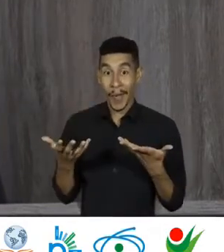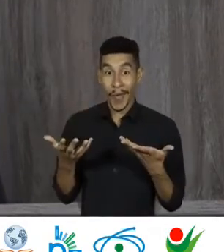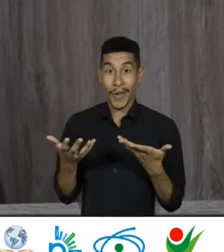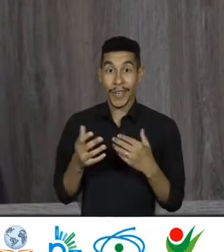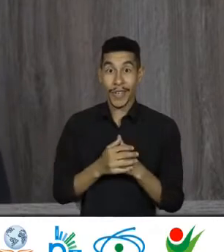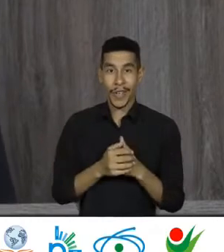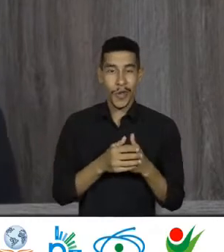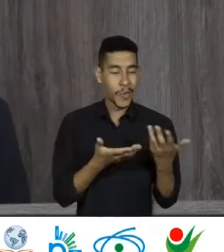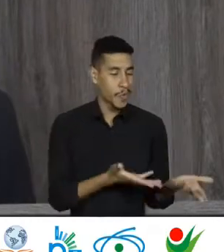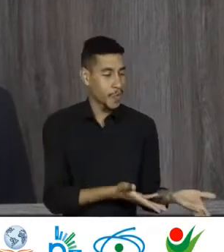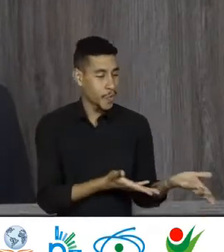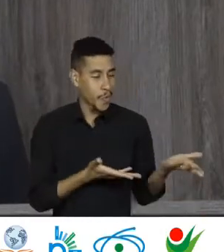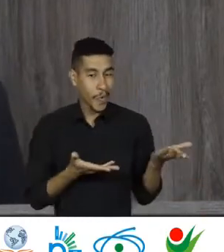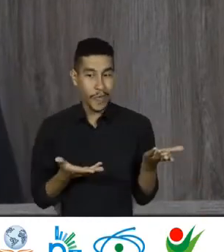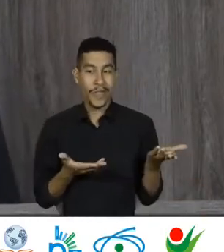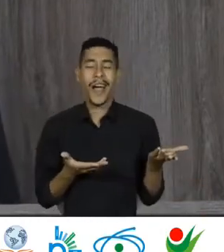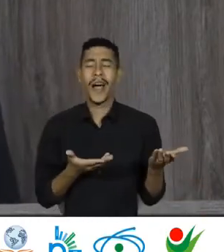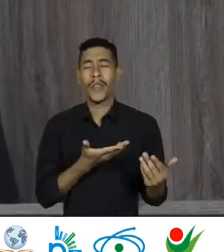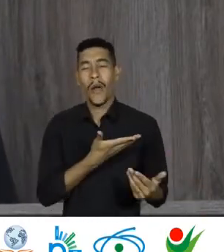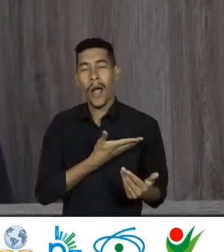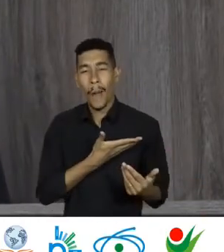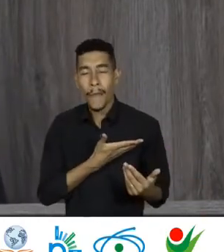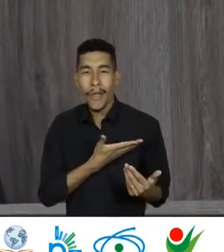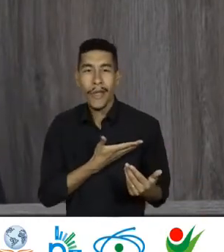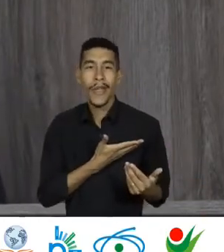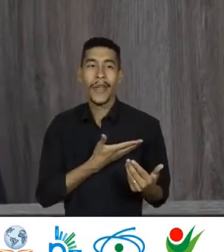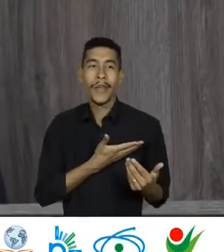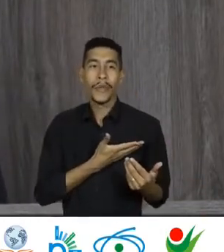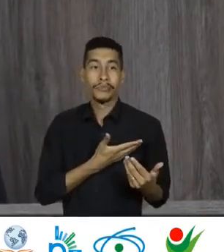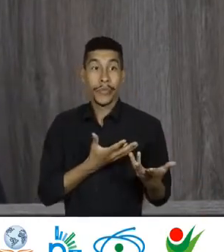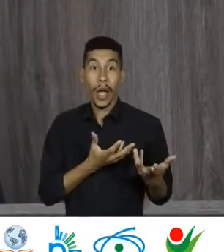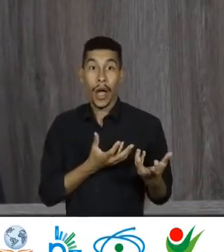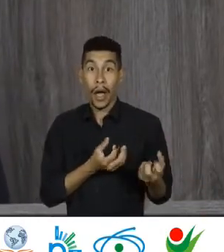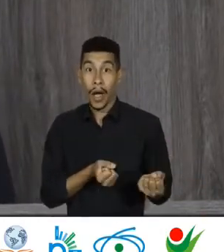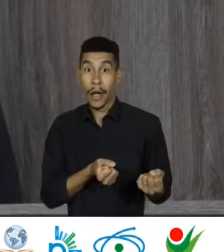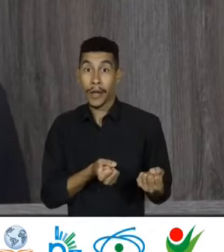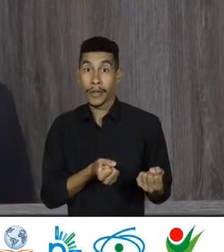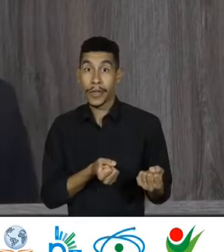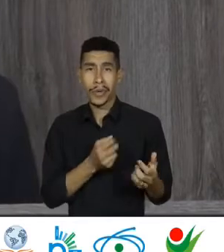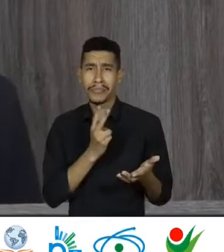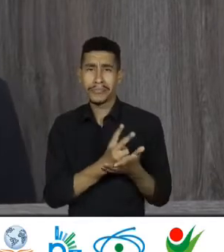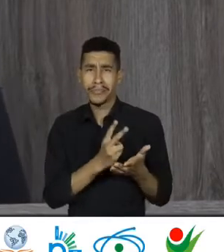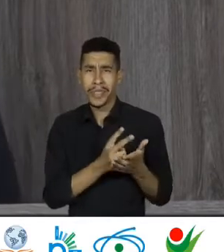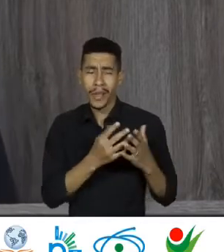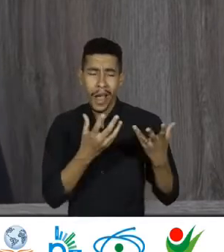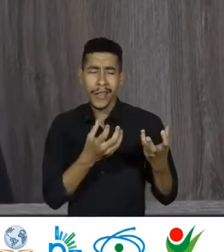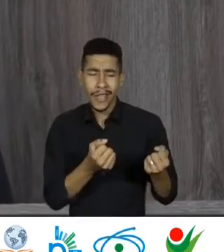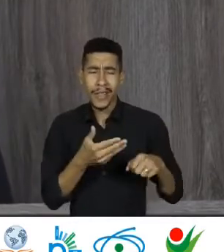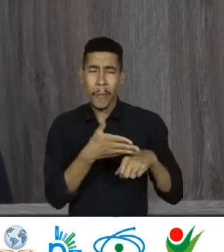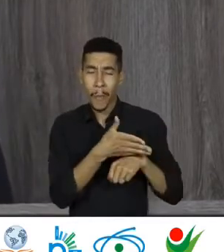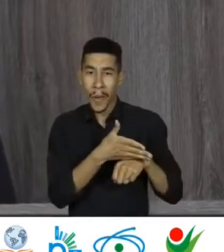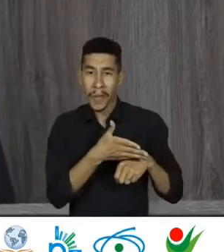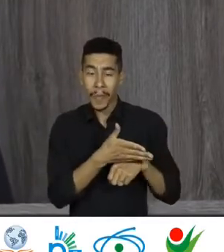nosso convidado, nosso colega, que prontamente sempre nos acolhe nos seminários,